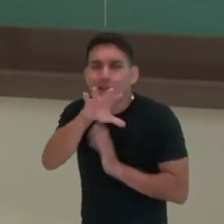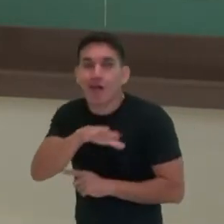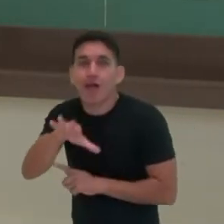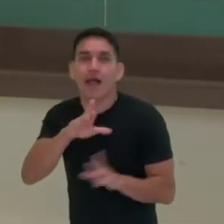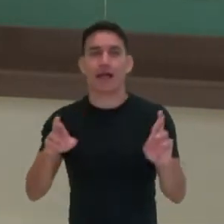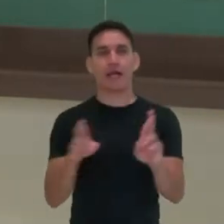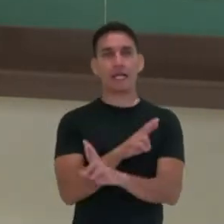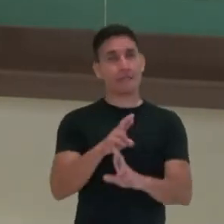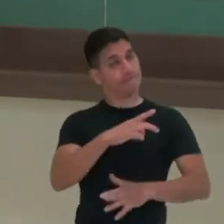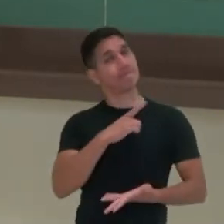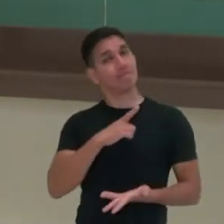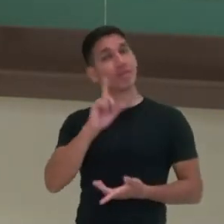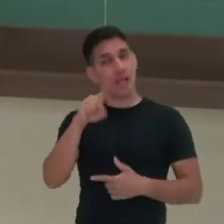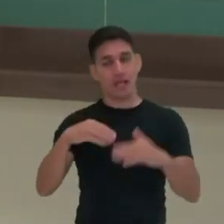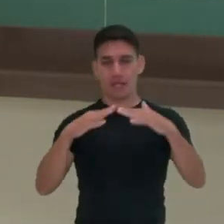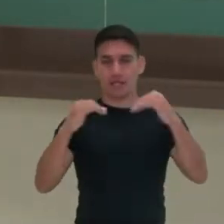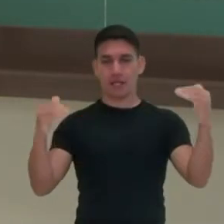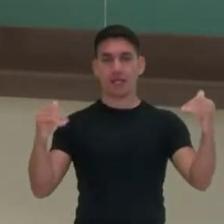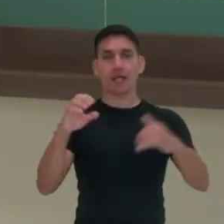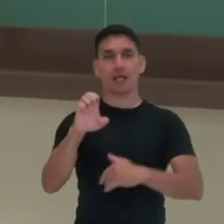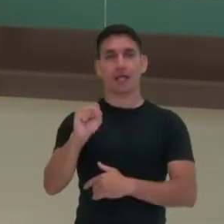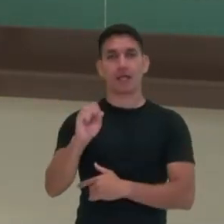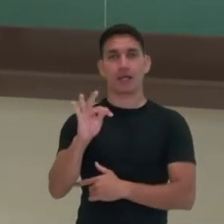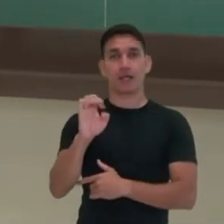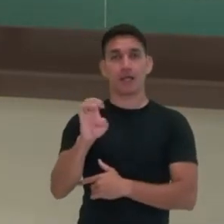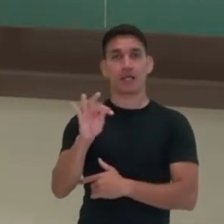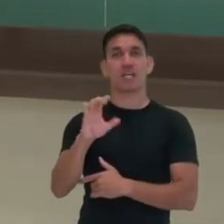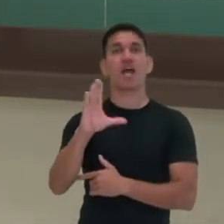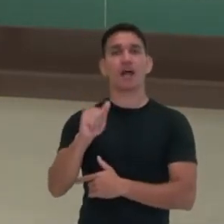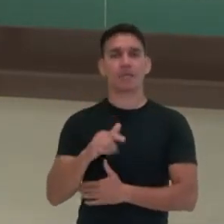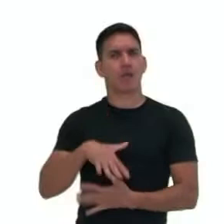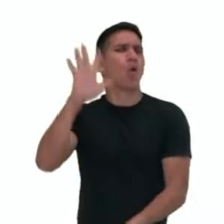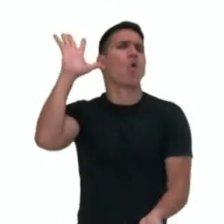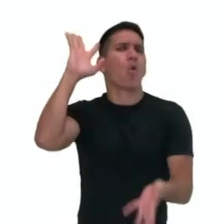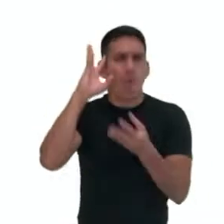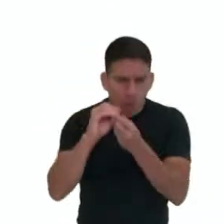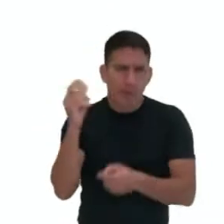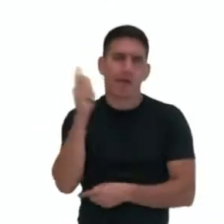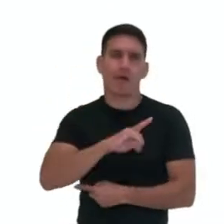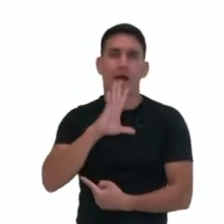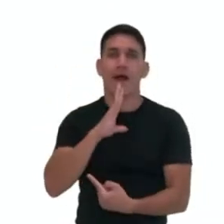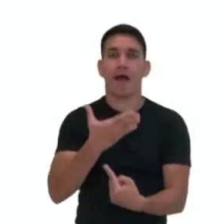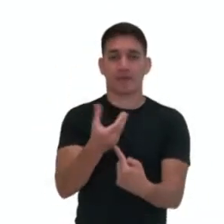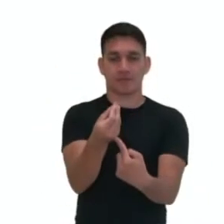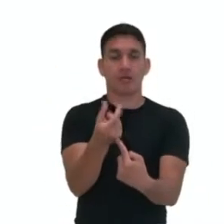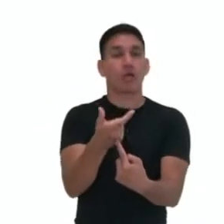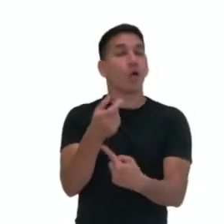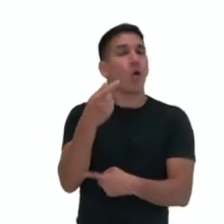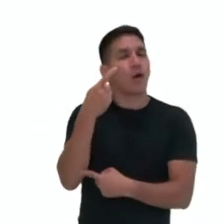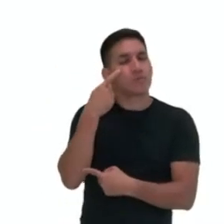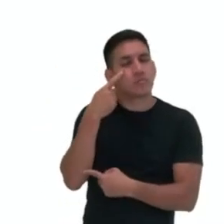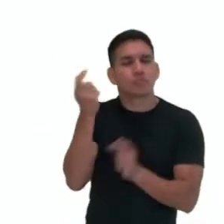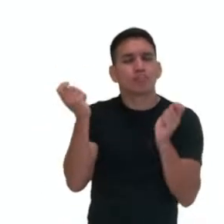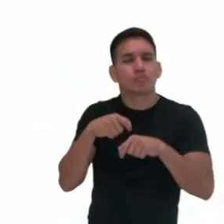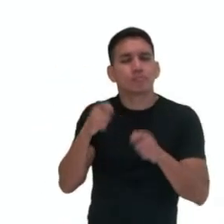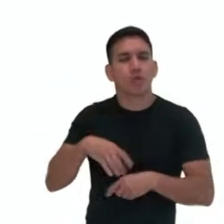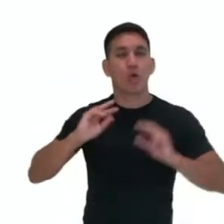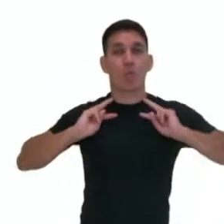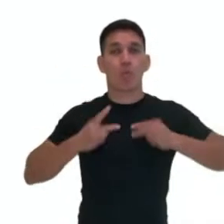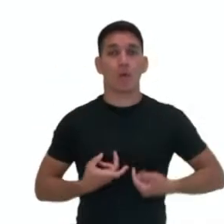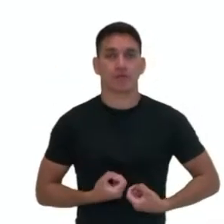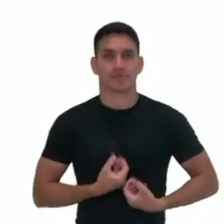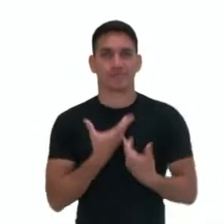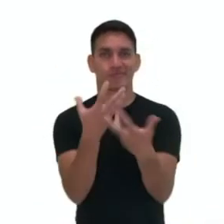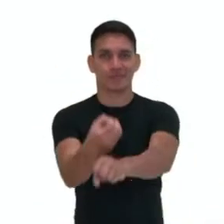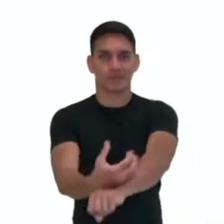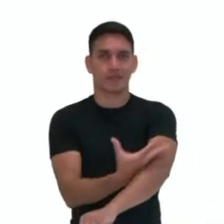relação à estética. Podemos compreender a arte como essa possibilidade de um ser humano expressar as